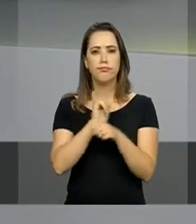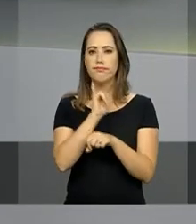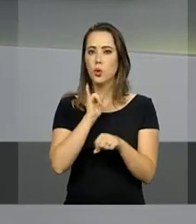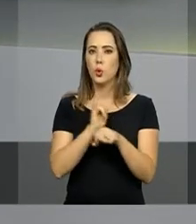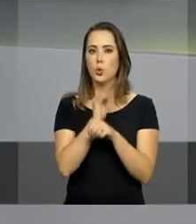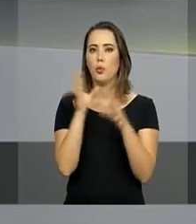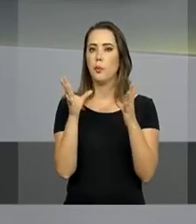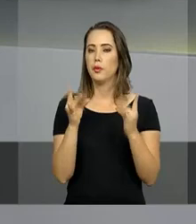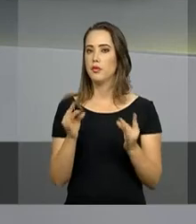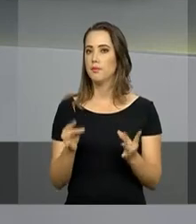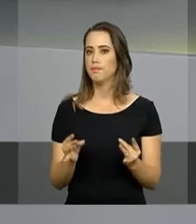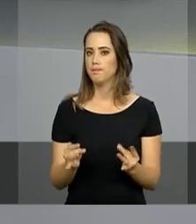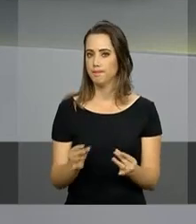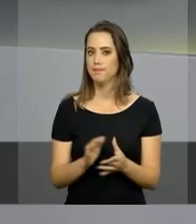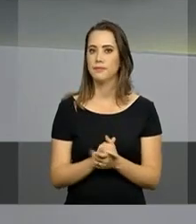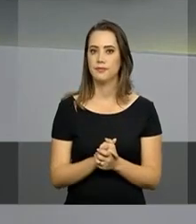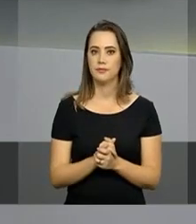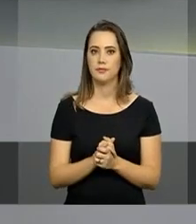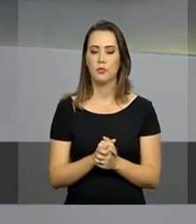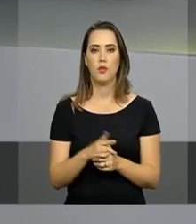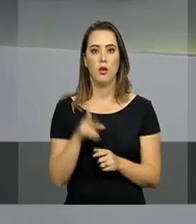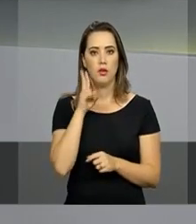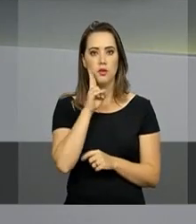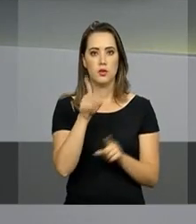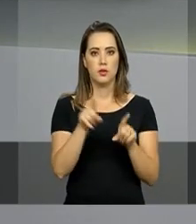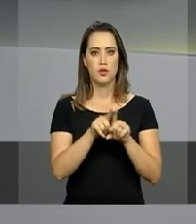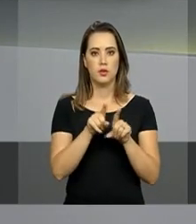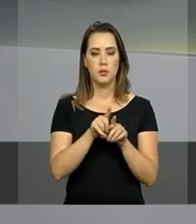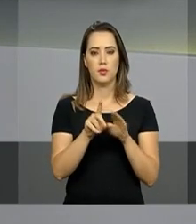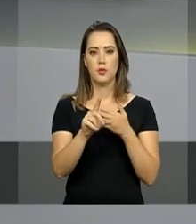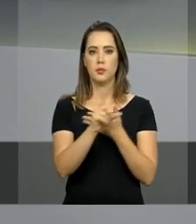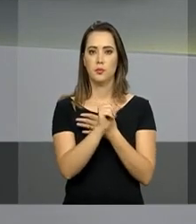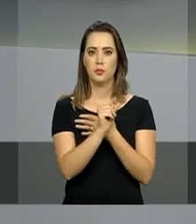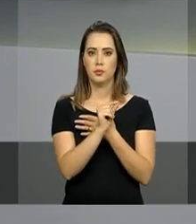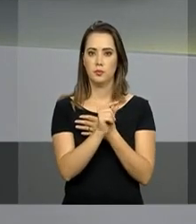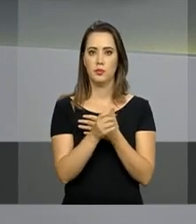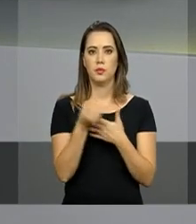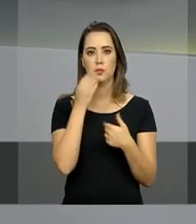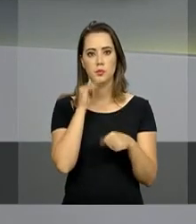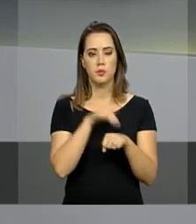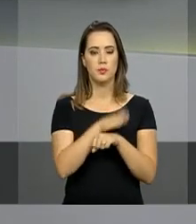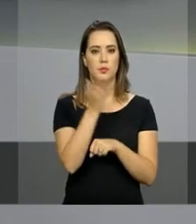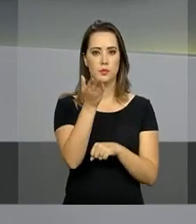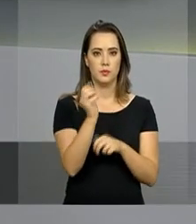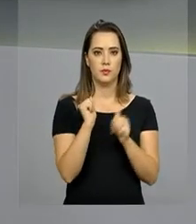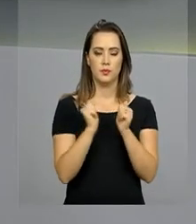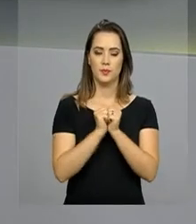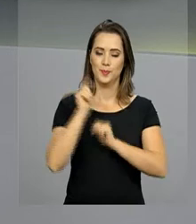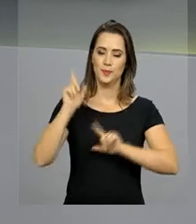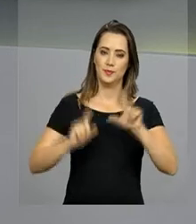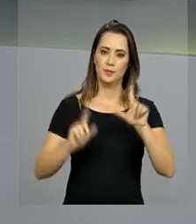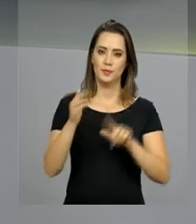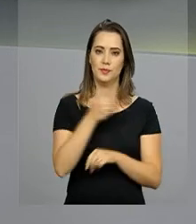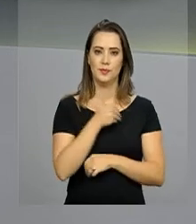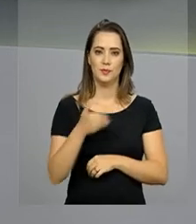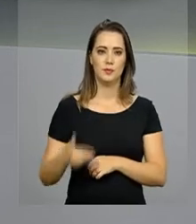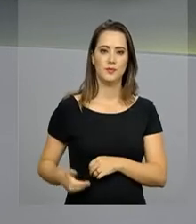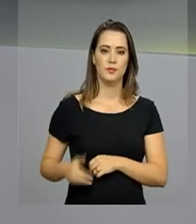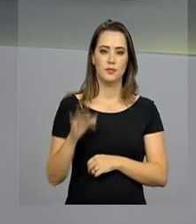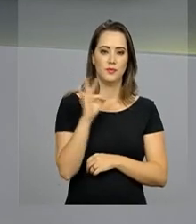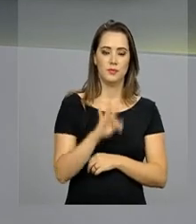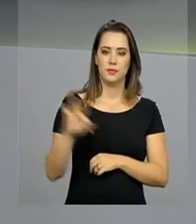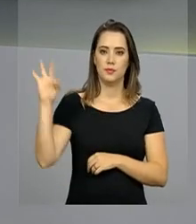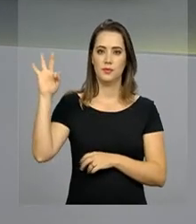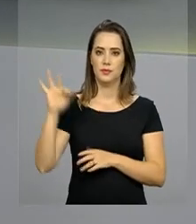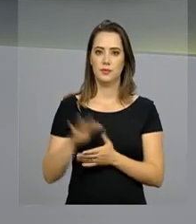estão disponíveis em nosso canal no YouTube. E acompanhe também o nosso perfil no Twitter. Uma boa noite para você. Continue com a gente aqui